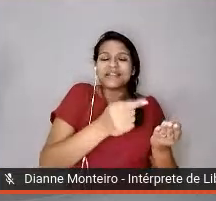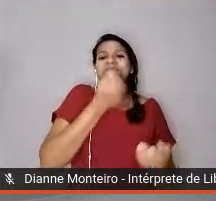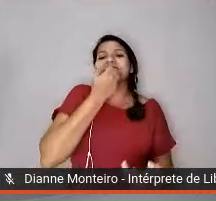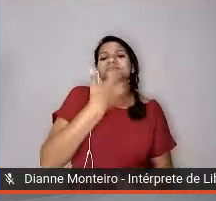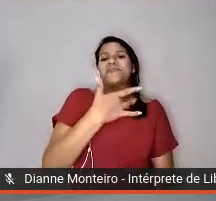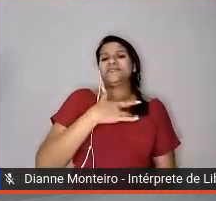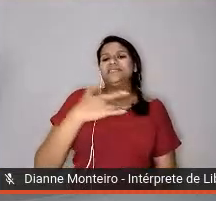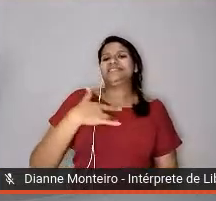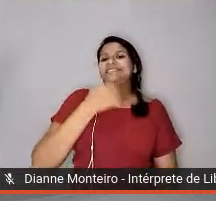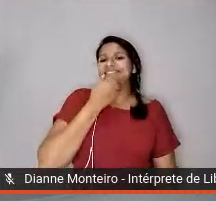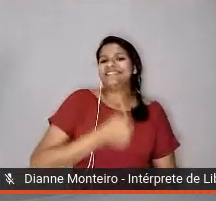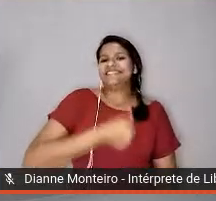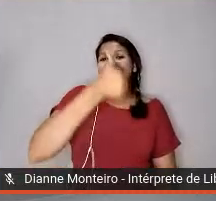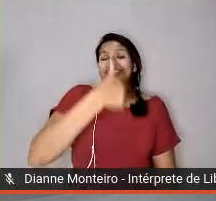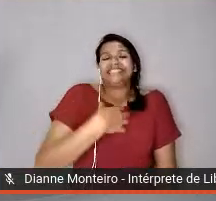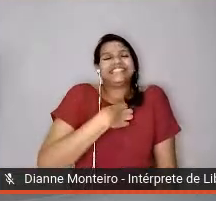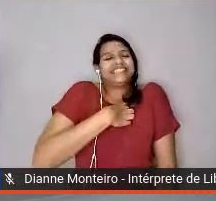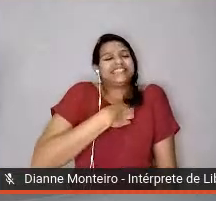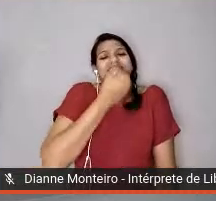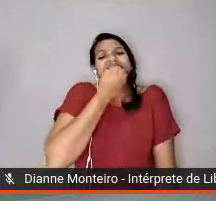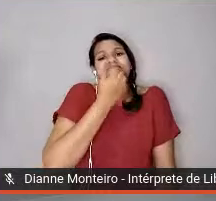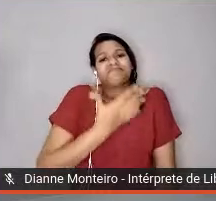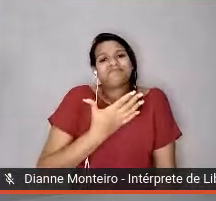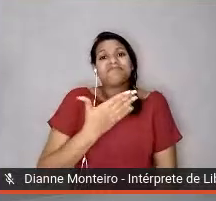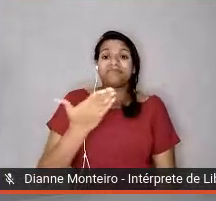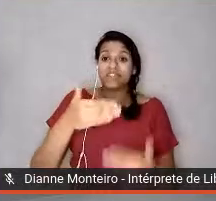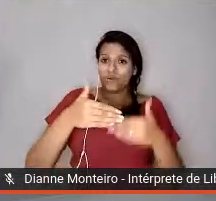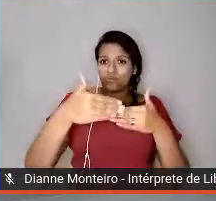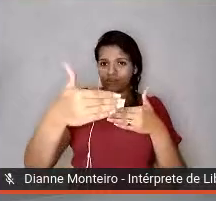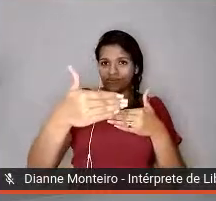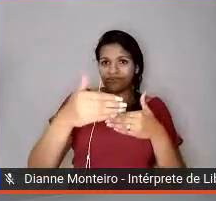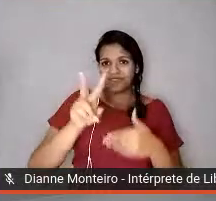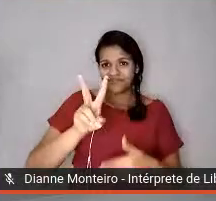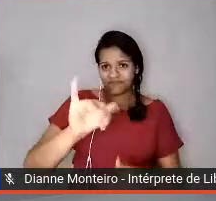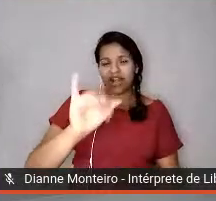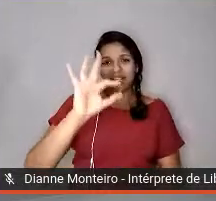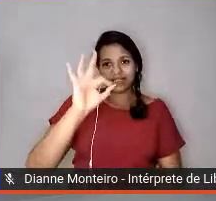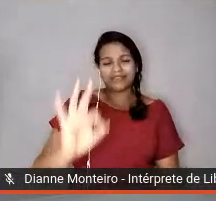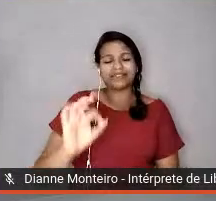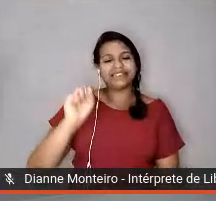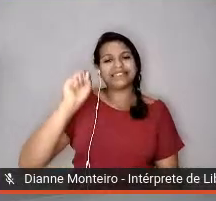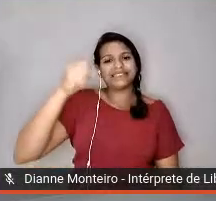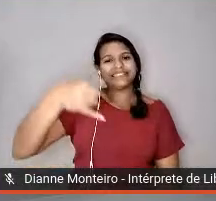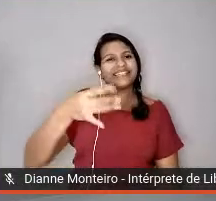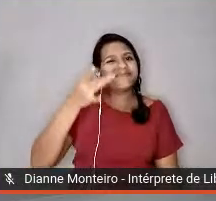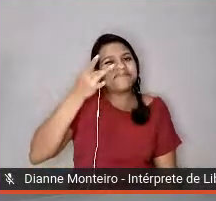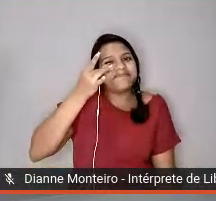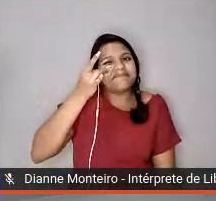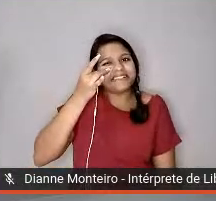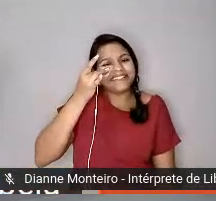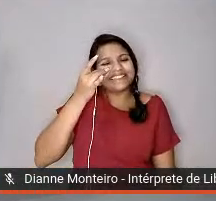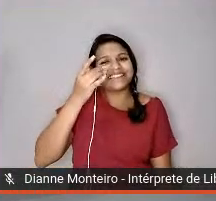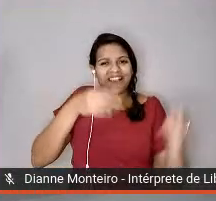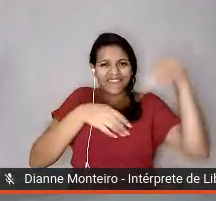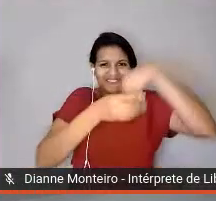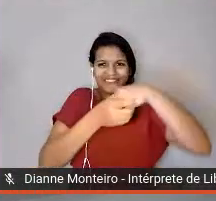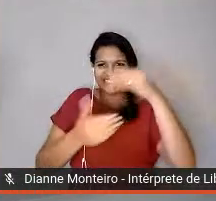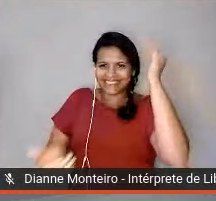presenciais, sim, dentro do SESC, serão muito bem-vindos todos. Obrigada.